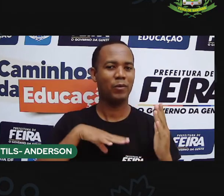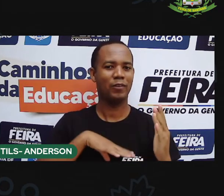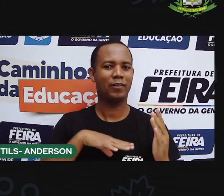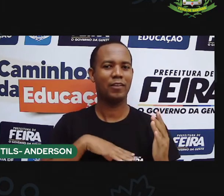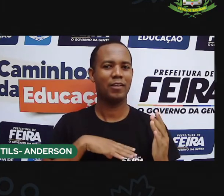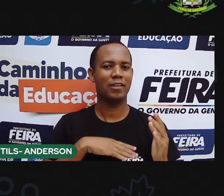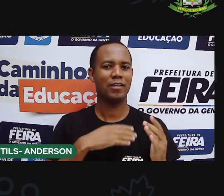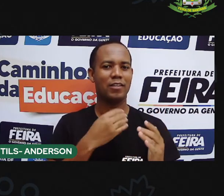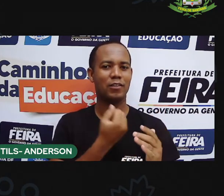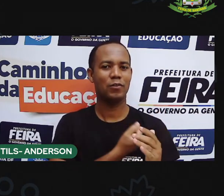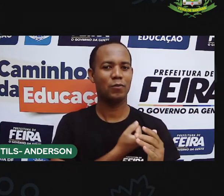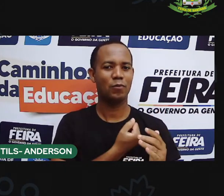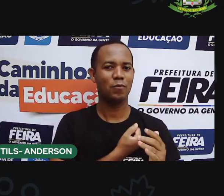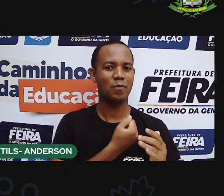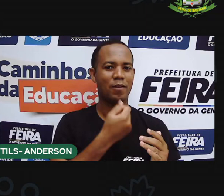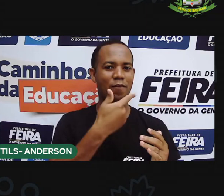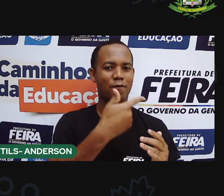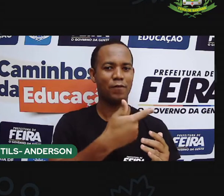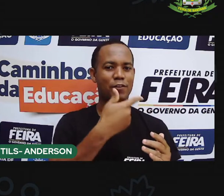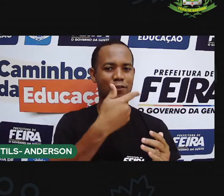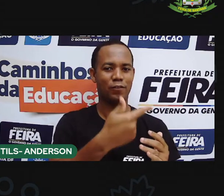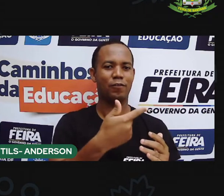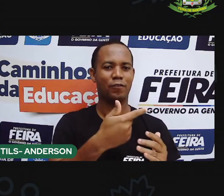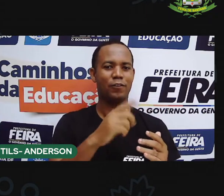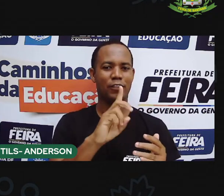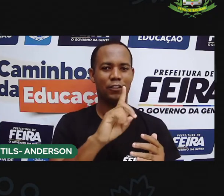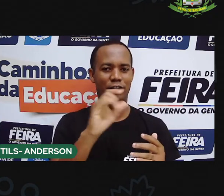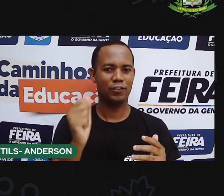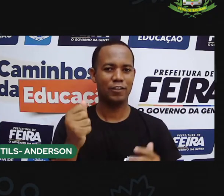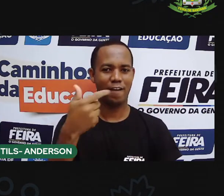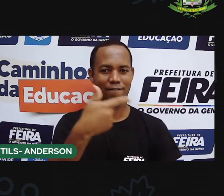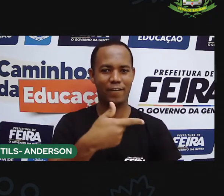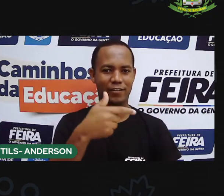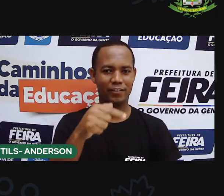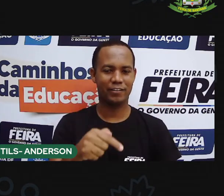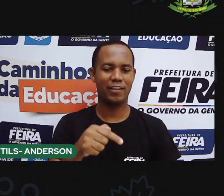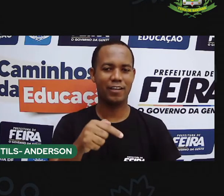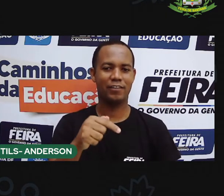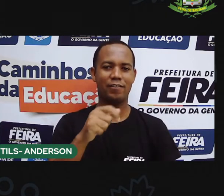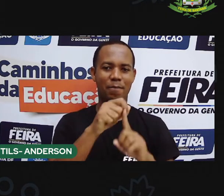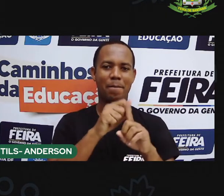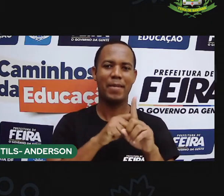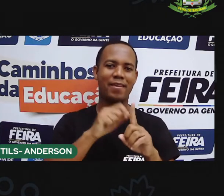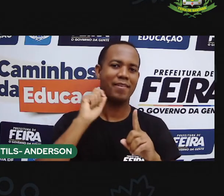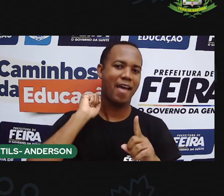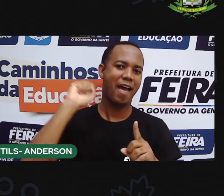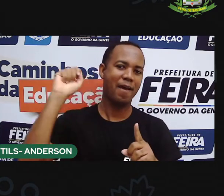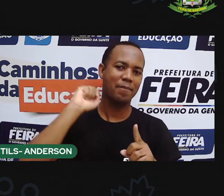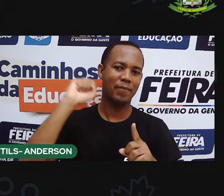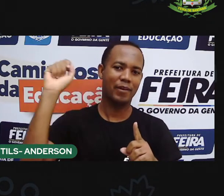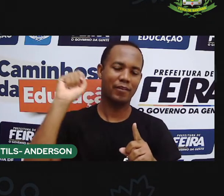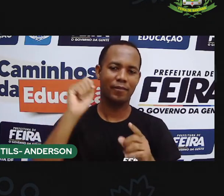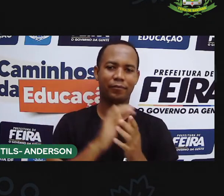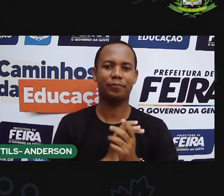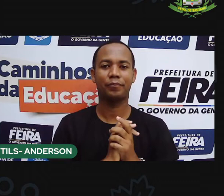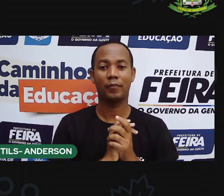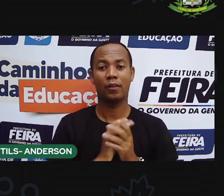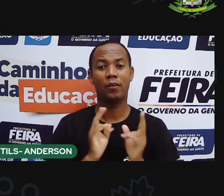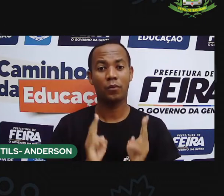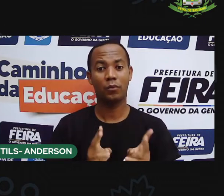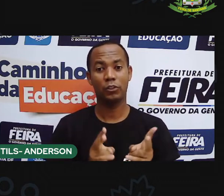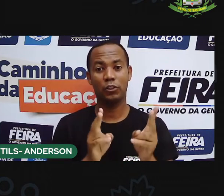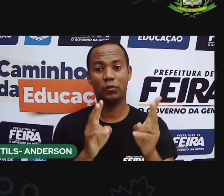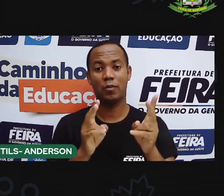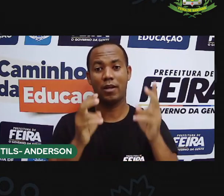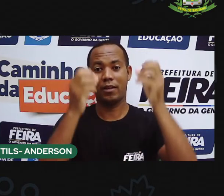né, no dia 27 de abril, mais uma semana aí com vocês, vamos falar o quê? Vamos continuar com o nosso